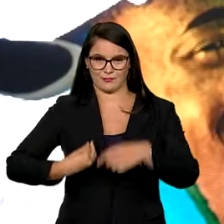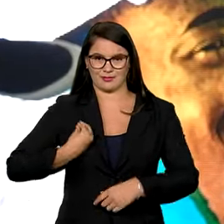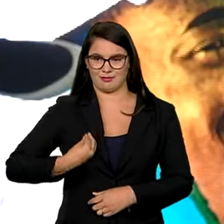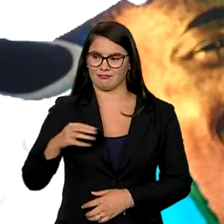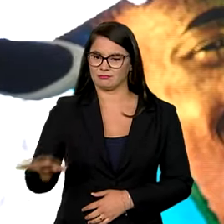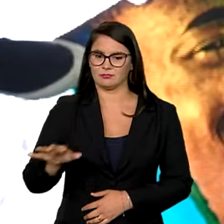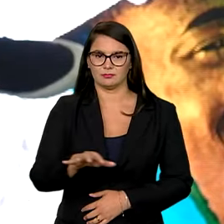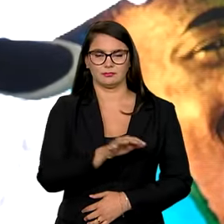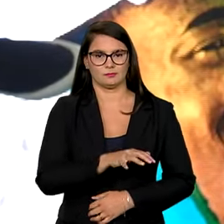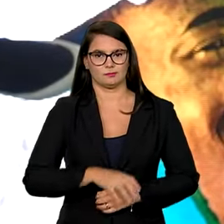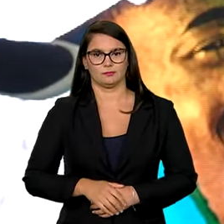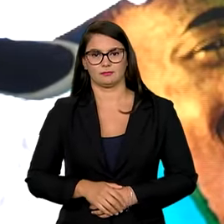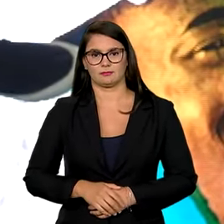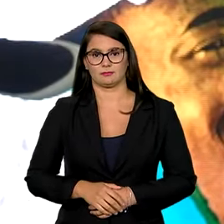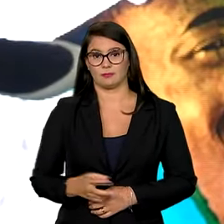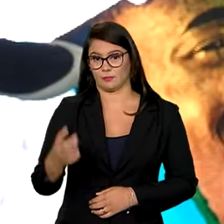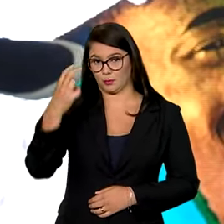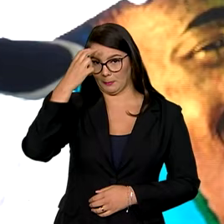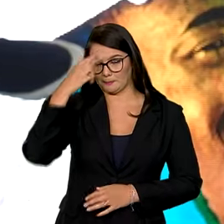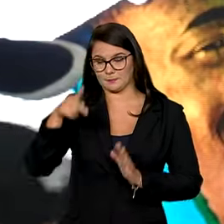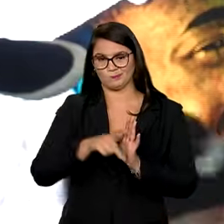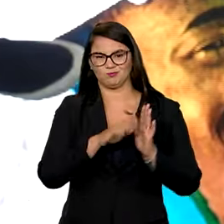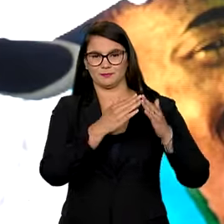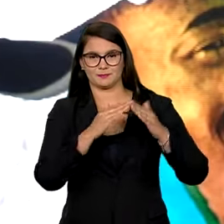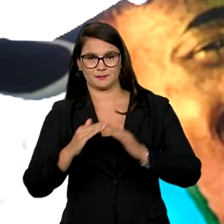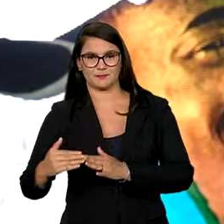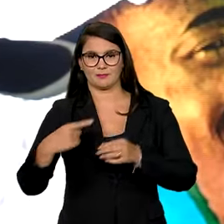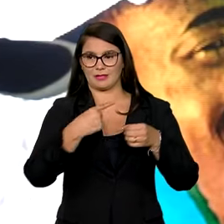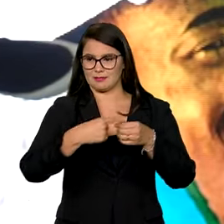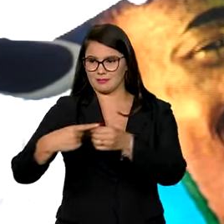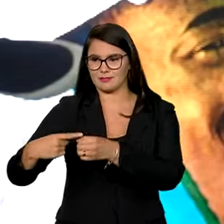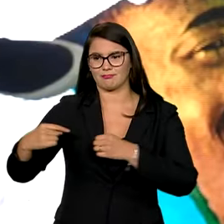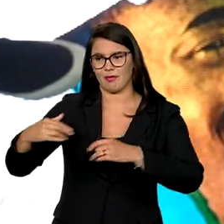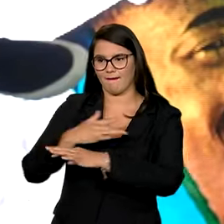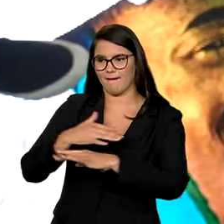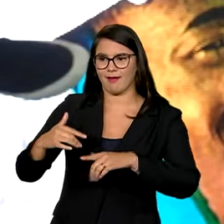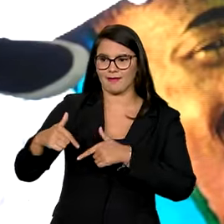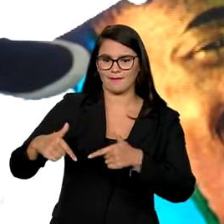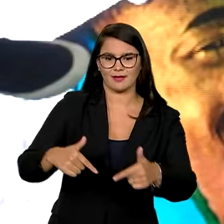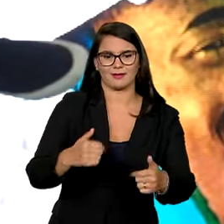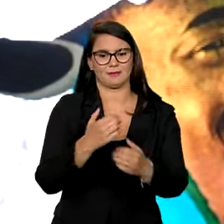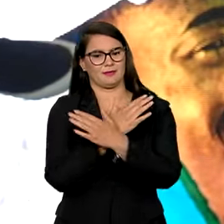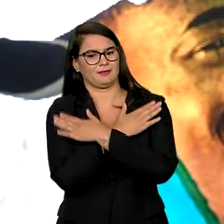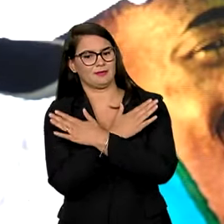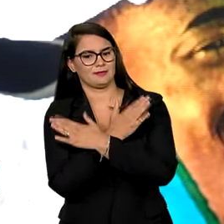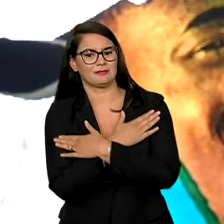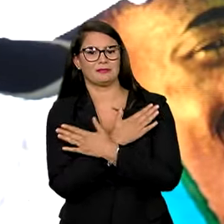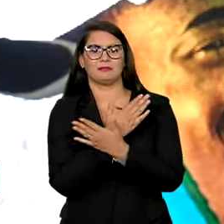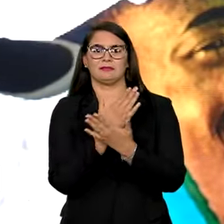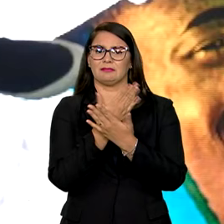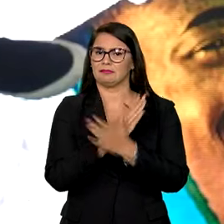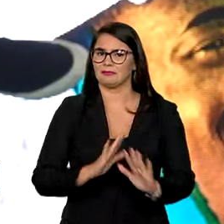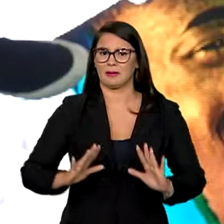territórios. Uma cultura que nasce das periferias, das grandes cidades, de enfrentamento, do desemprego, da falência,